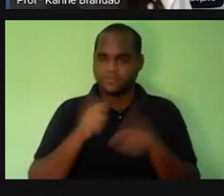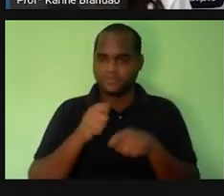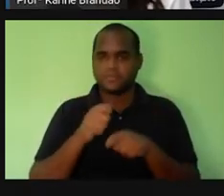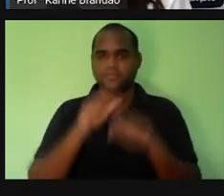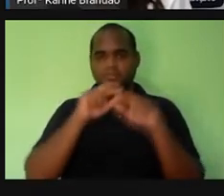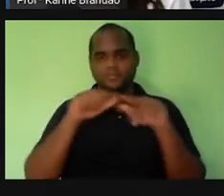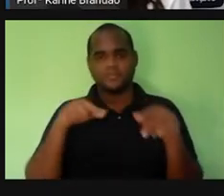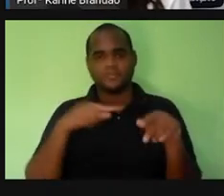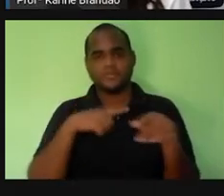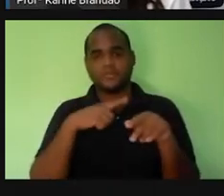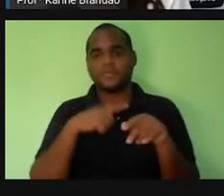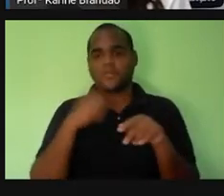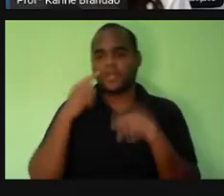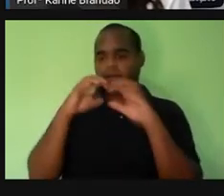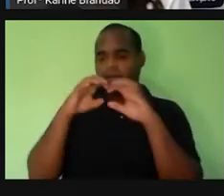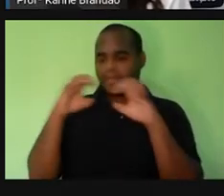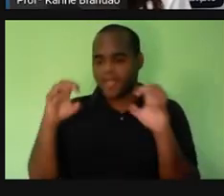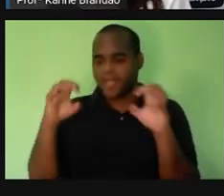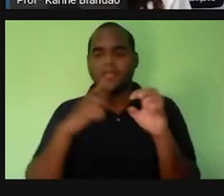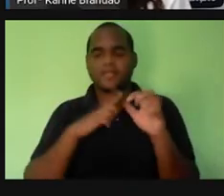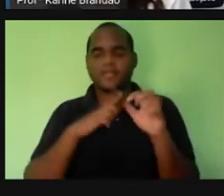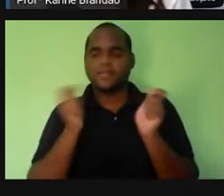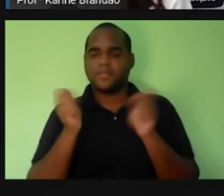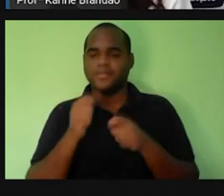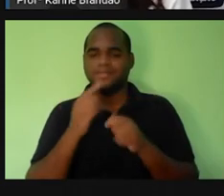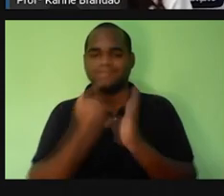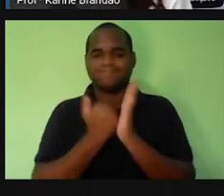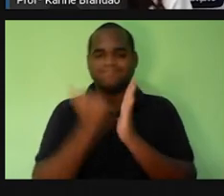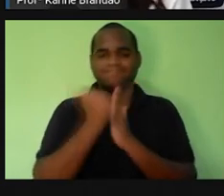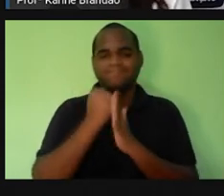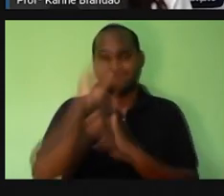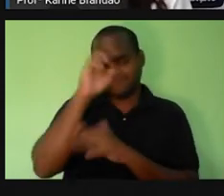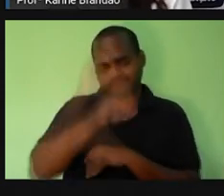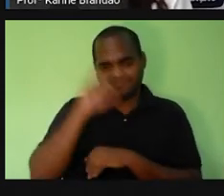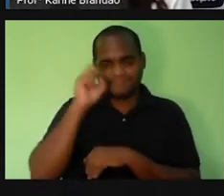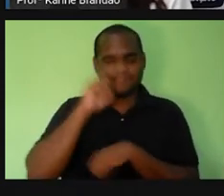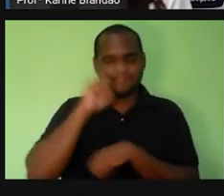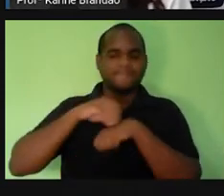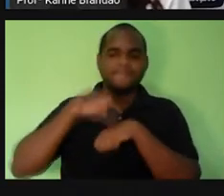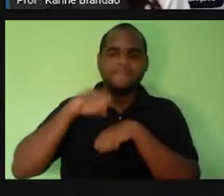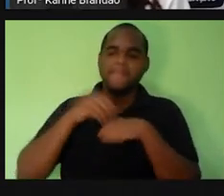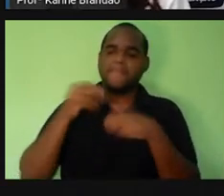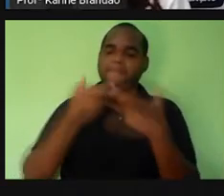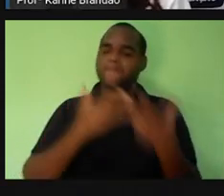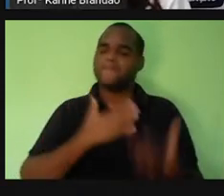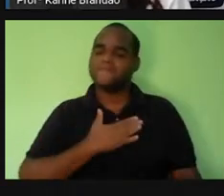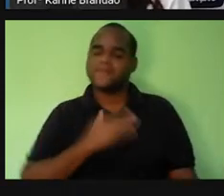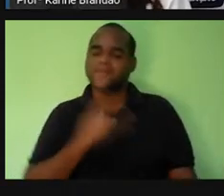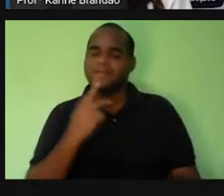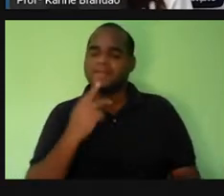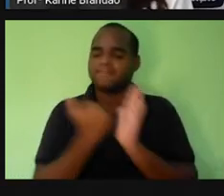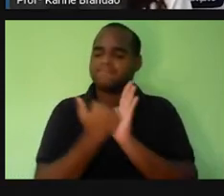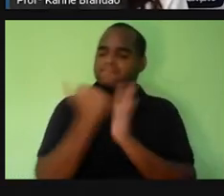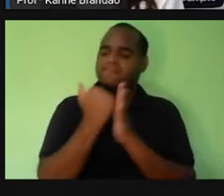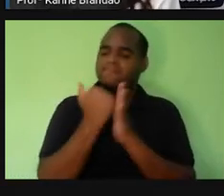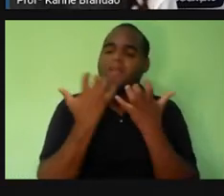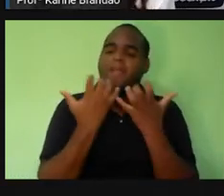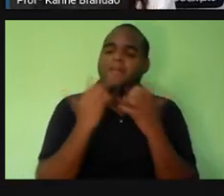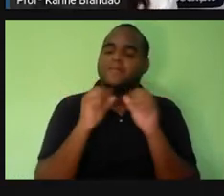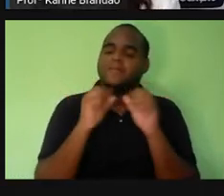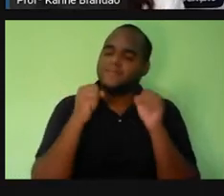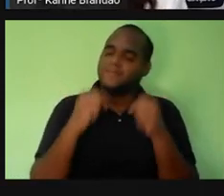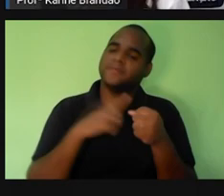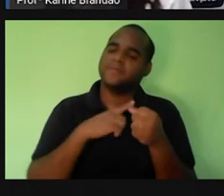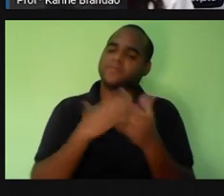essas partes todas essas estruturas aqui tá bom? Trouxe aqui só um gostinho de quero mais para que vocês estudem para que